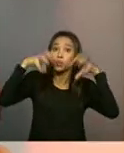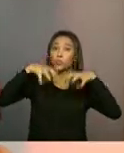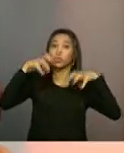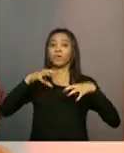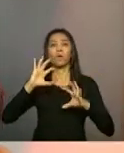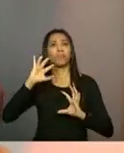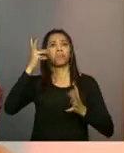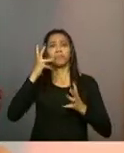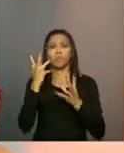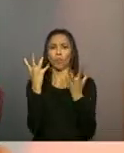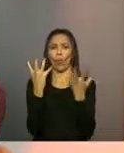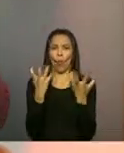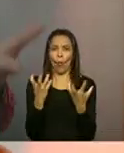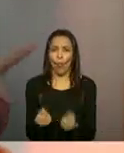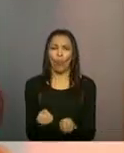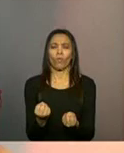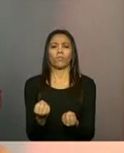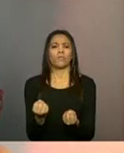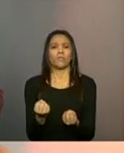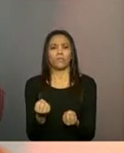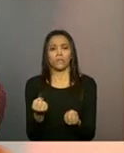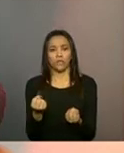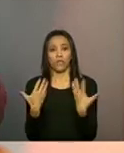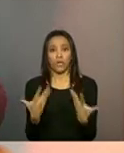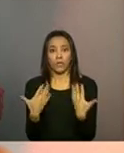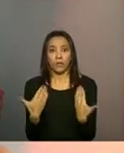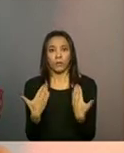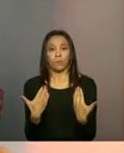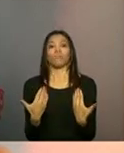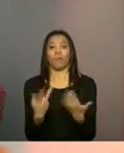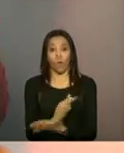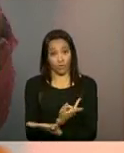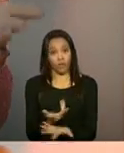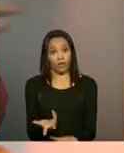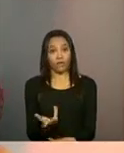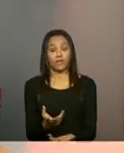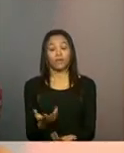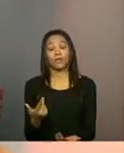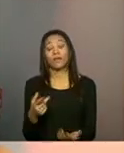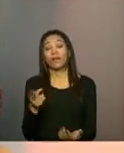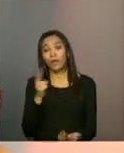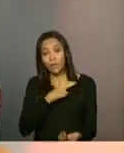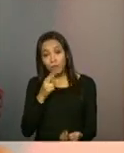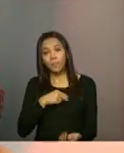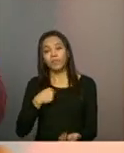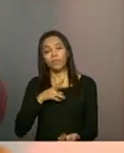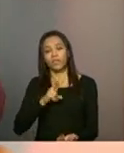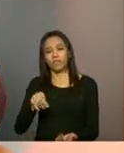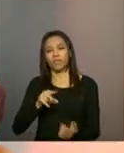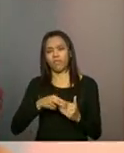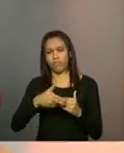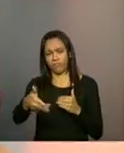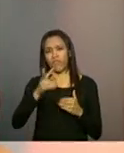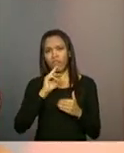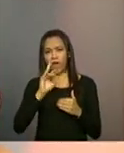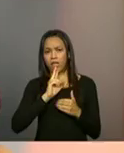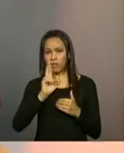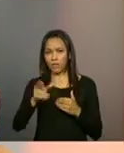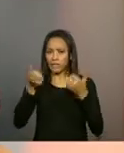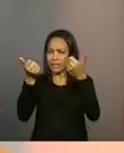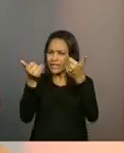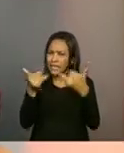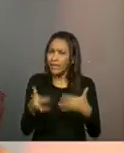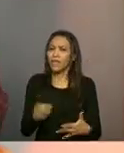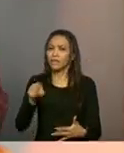grande. Então, assim, seriam algumas das possibilidades, né? Rapidinho aqui, mas a gente também vai responder essa pergunta com mais detalhes depois.